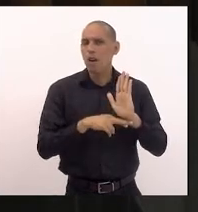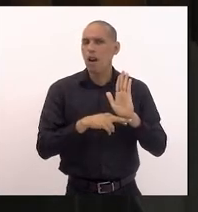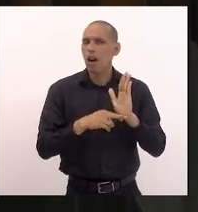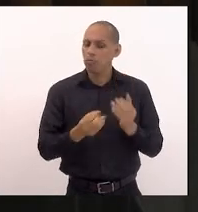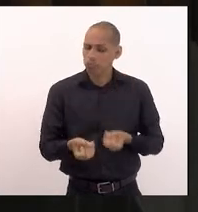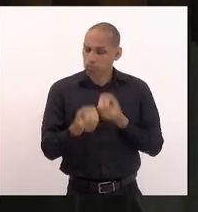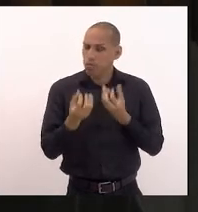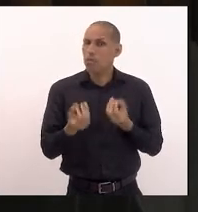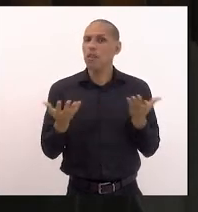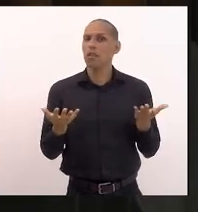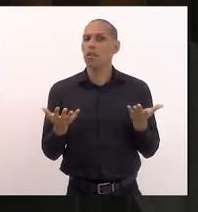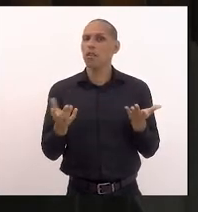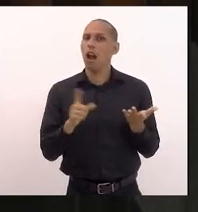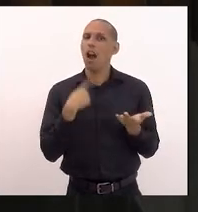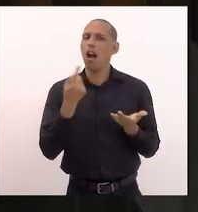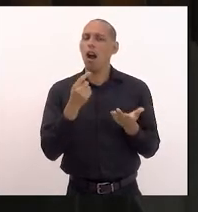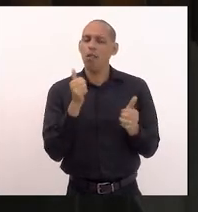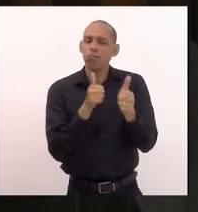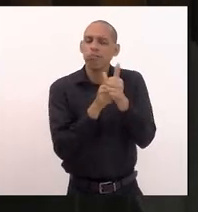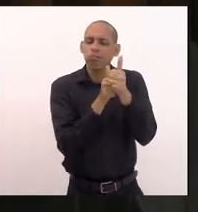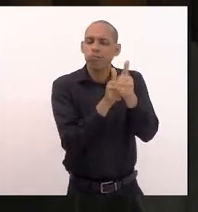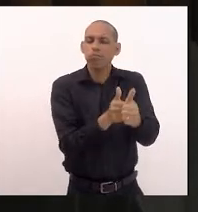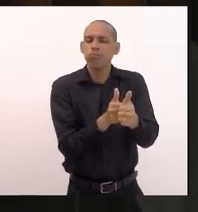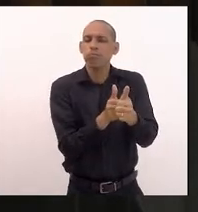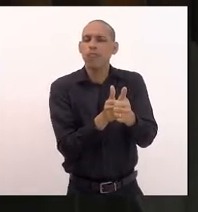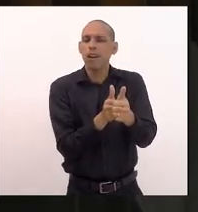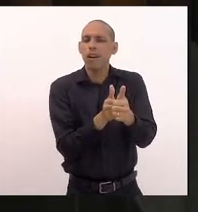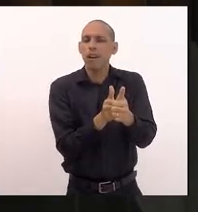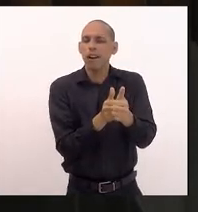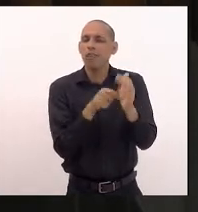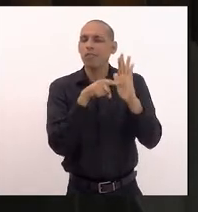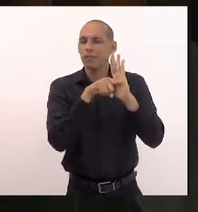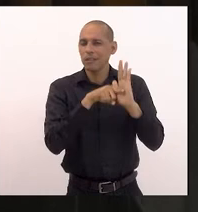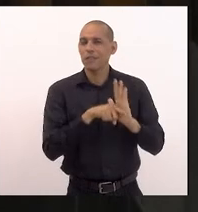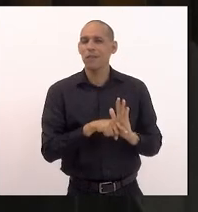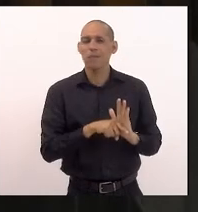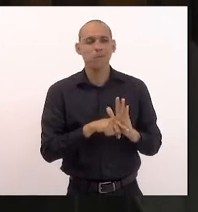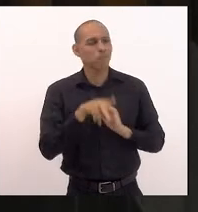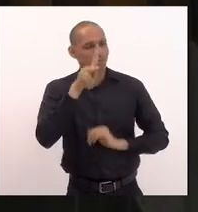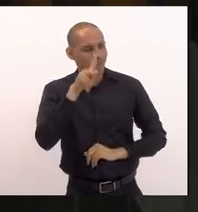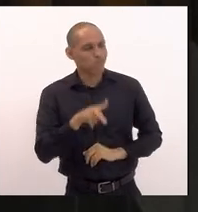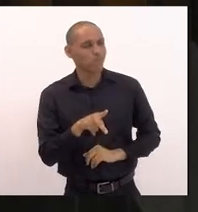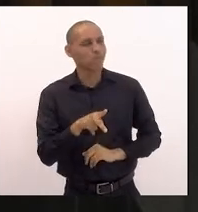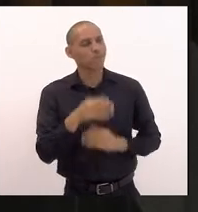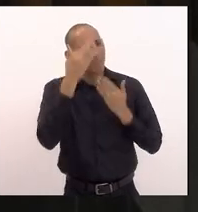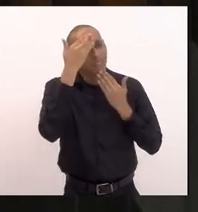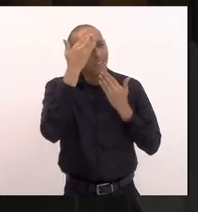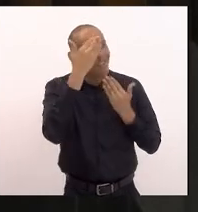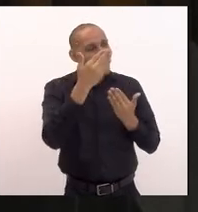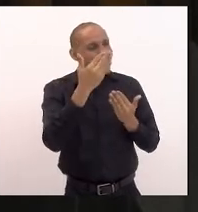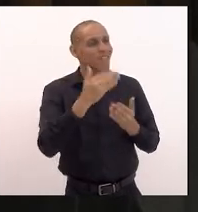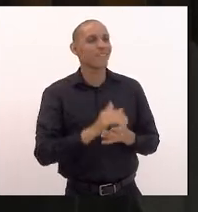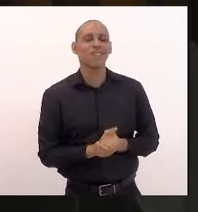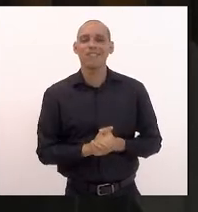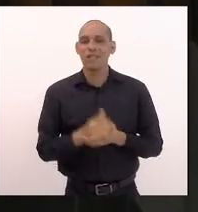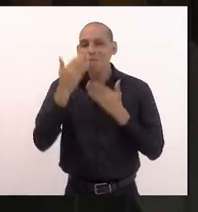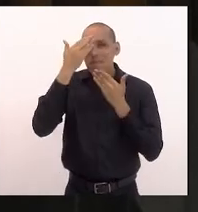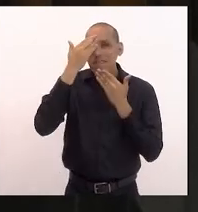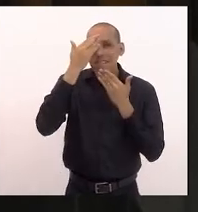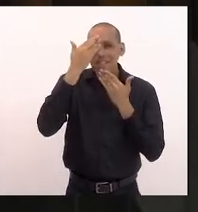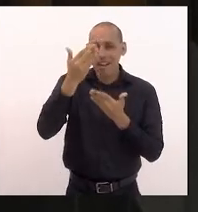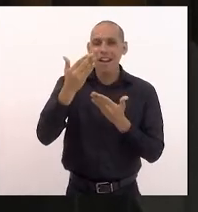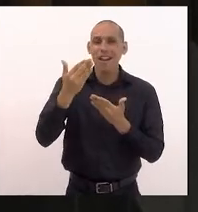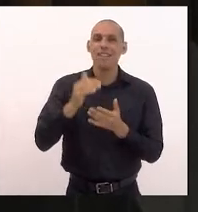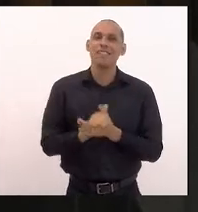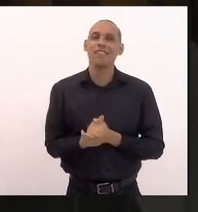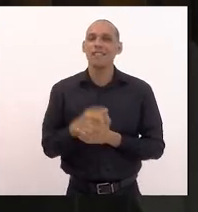para que possamos estar acompanhando de perto e analisando fica aqui senhora presidente muito obrigado muito obrigado ao senhor Leomar